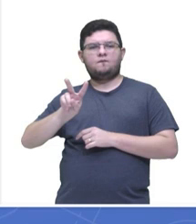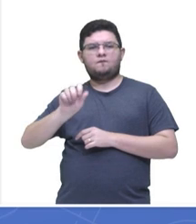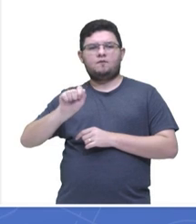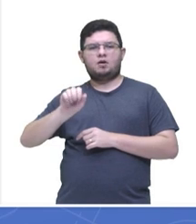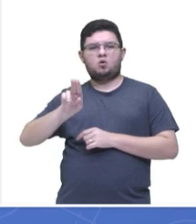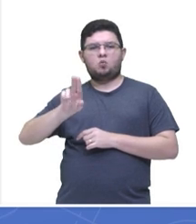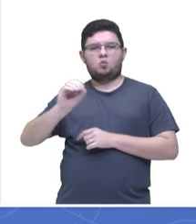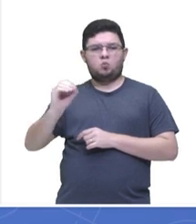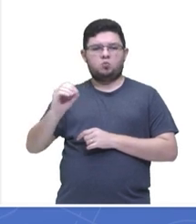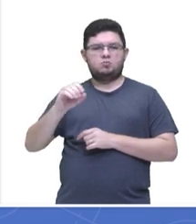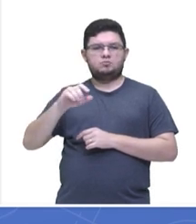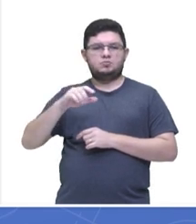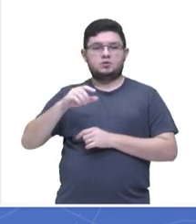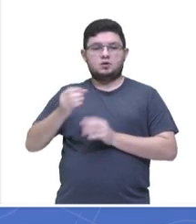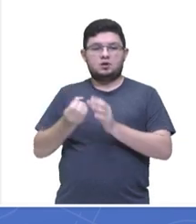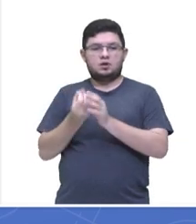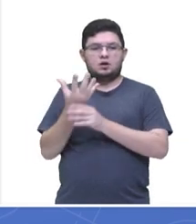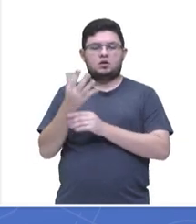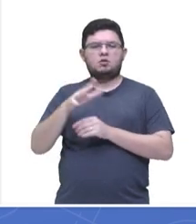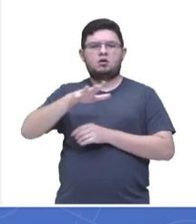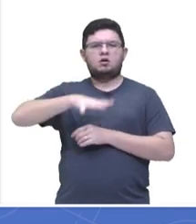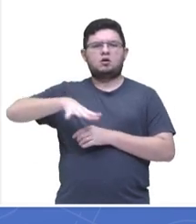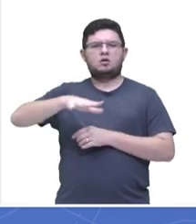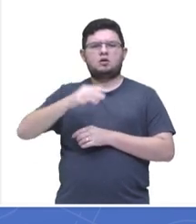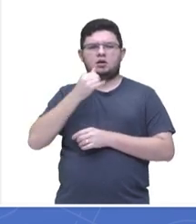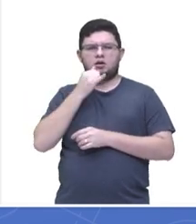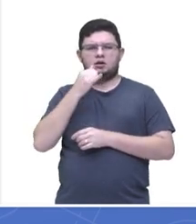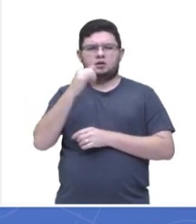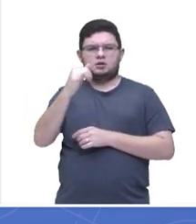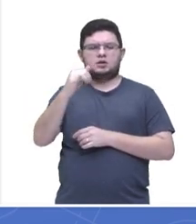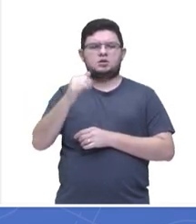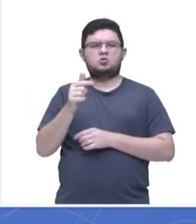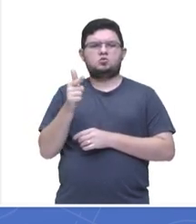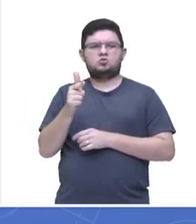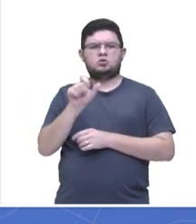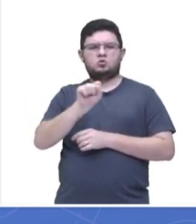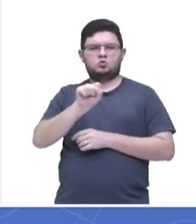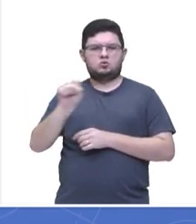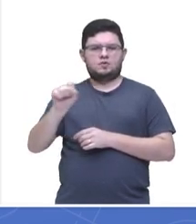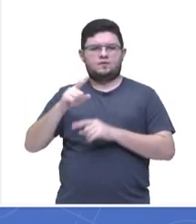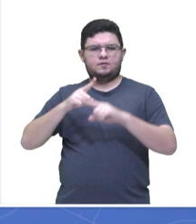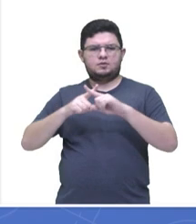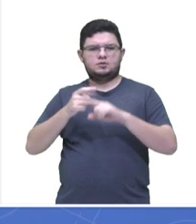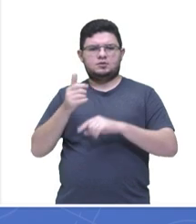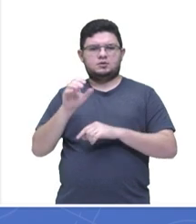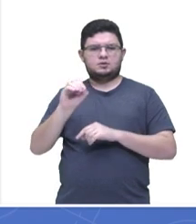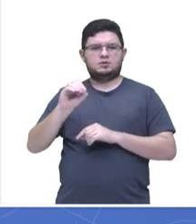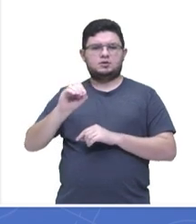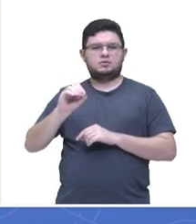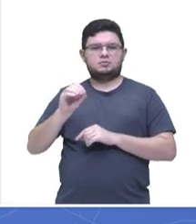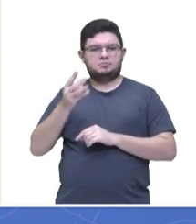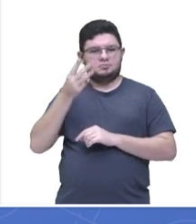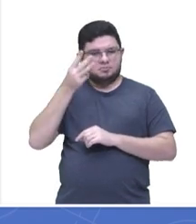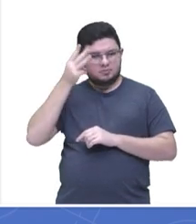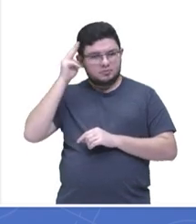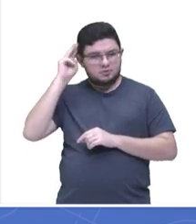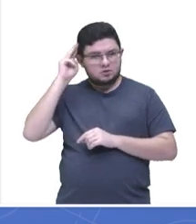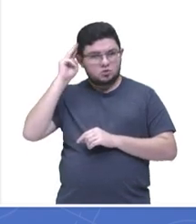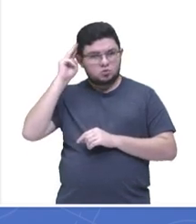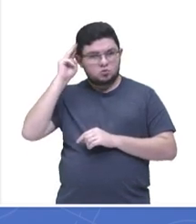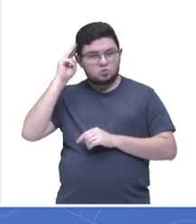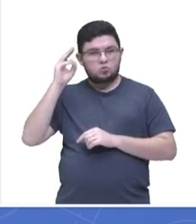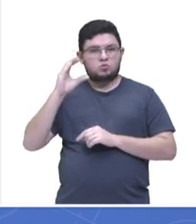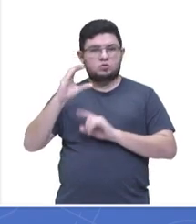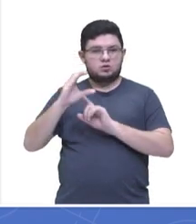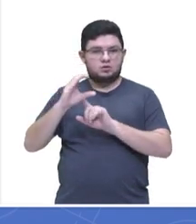50 centímetros dele um campo elétrico de 288 vezes 10 à terceira newton por column. Determine o